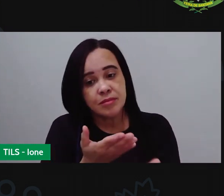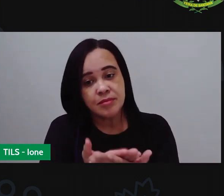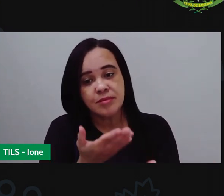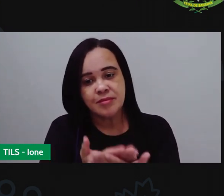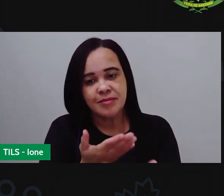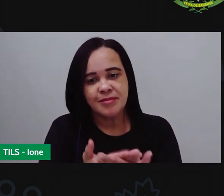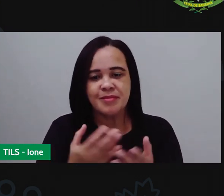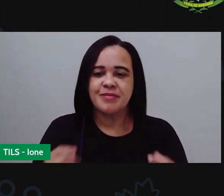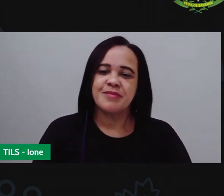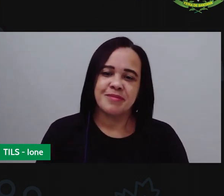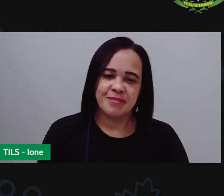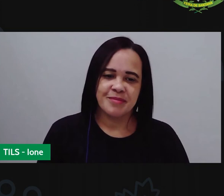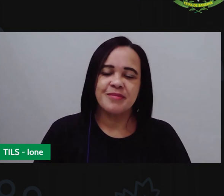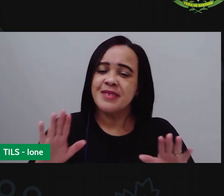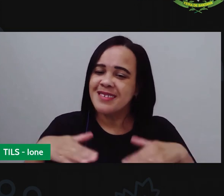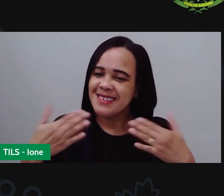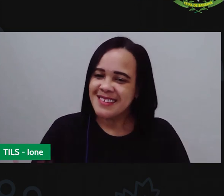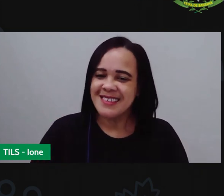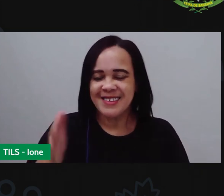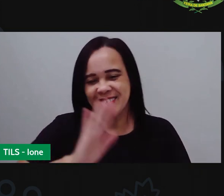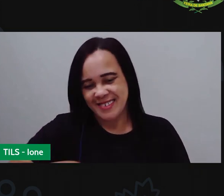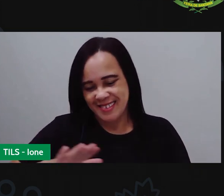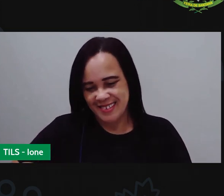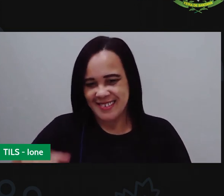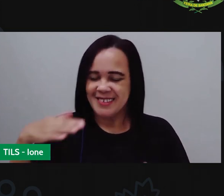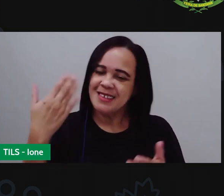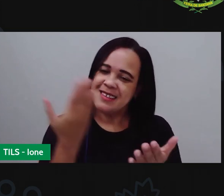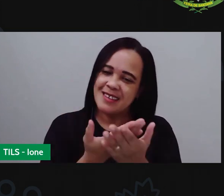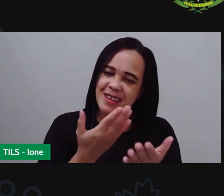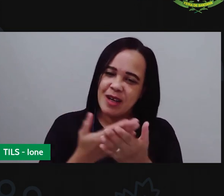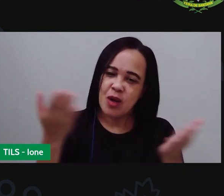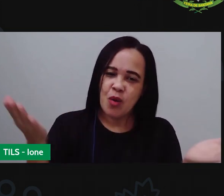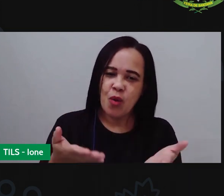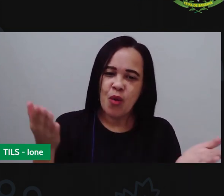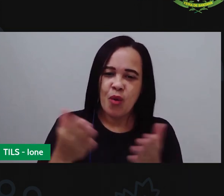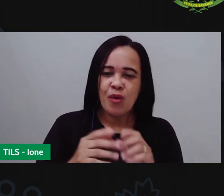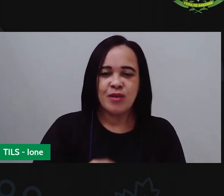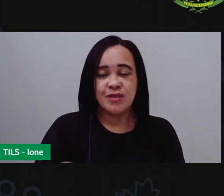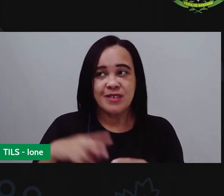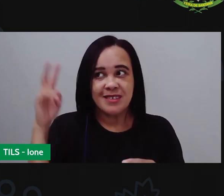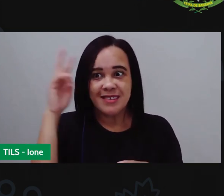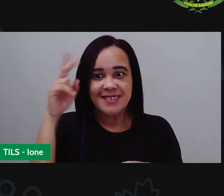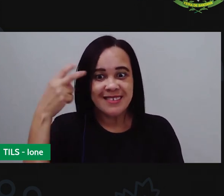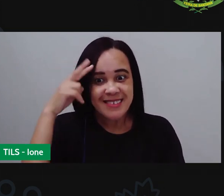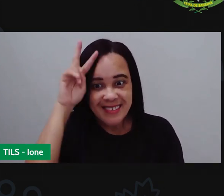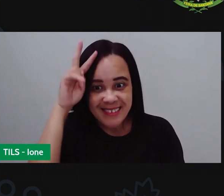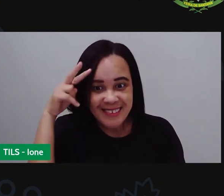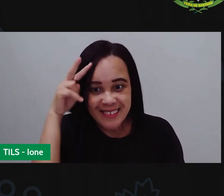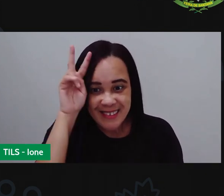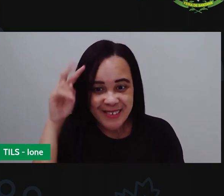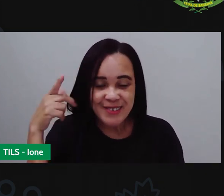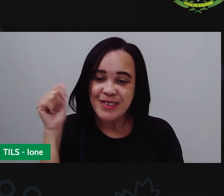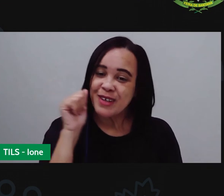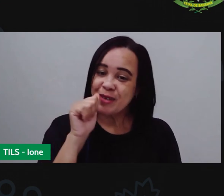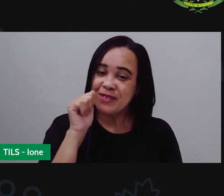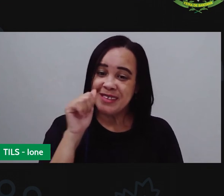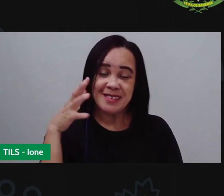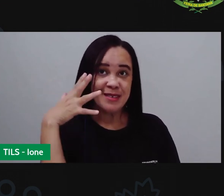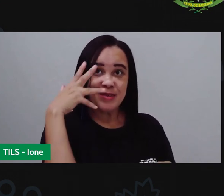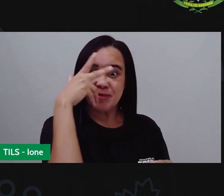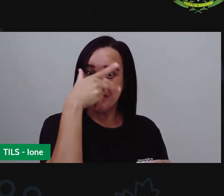Então, criançada, nessa aula de hoje, a gente viu a história Menina Bonita do Laço de Fita.